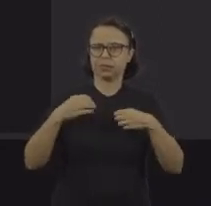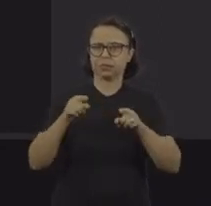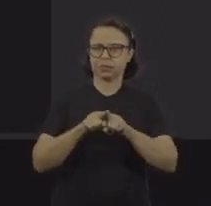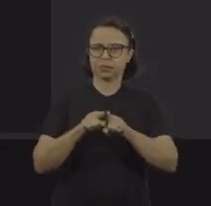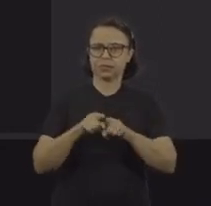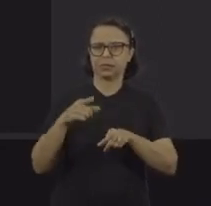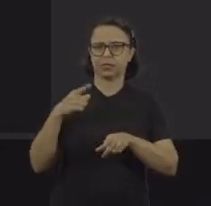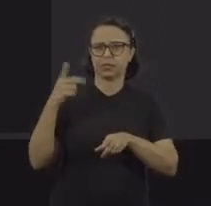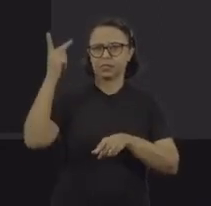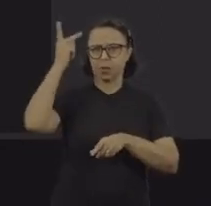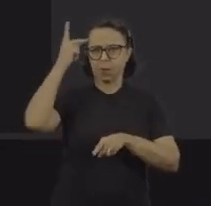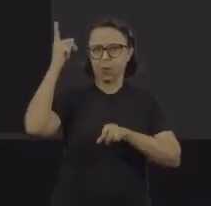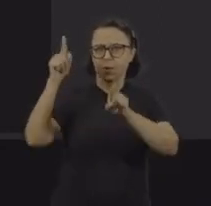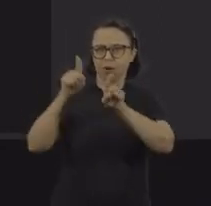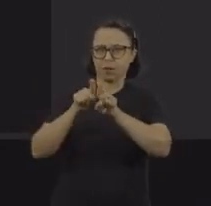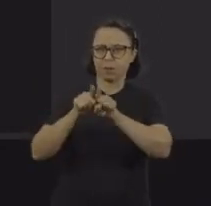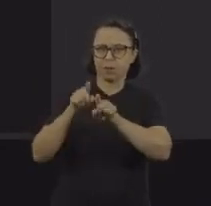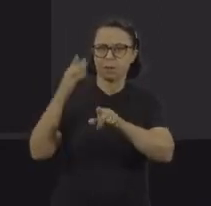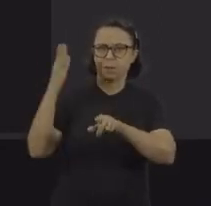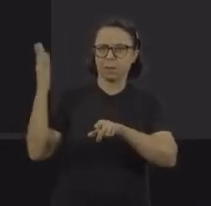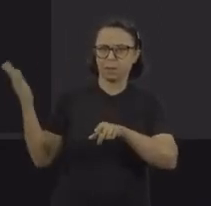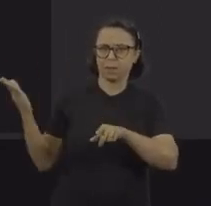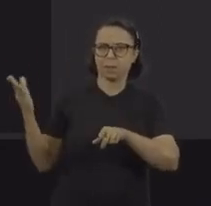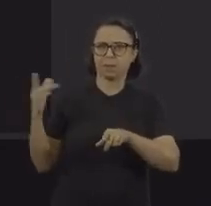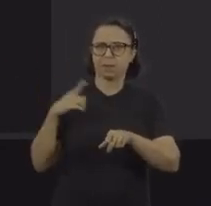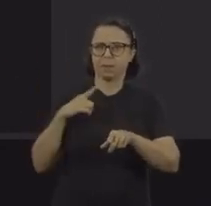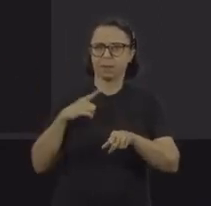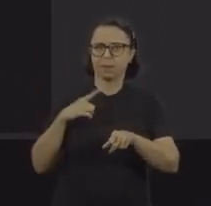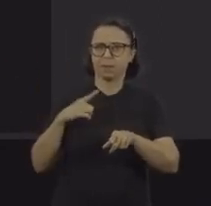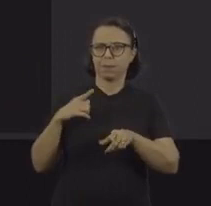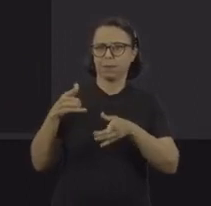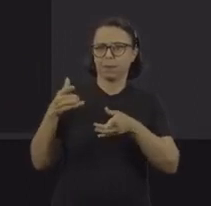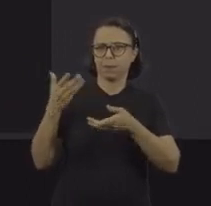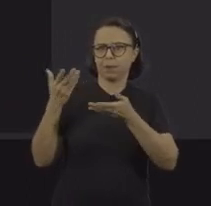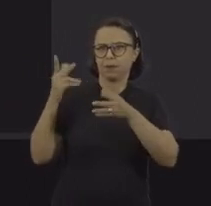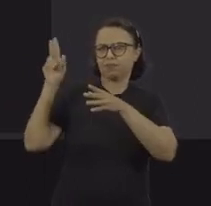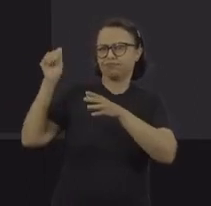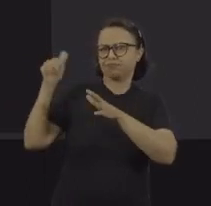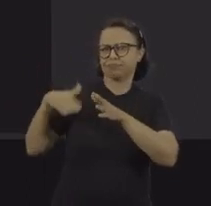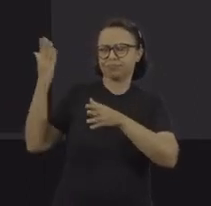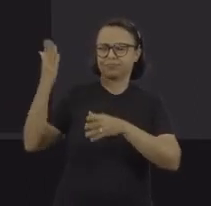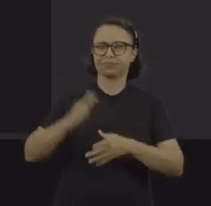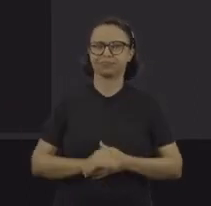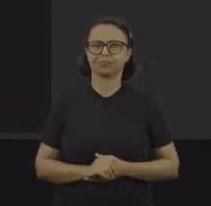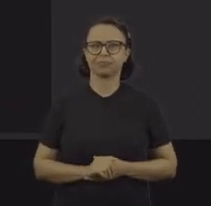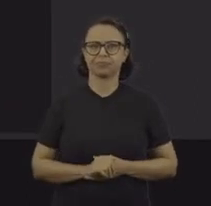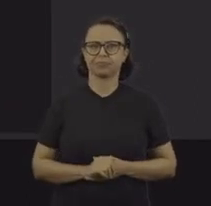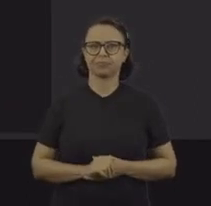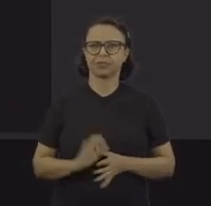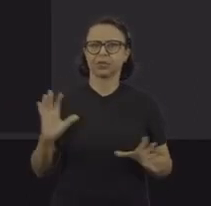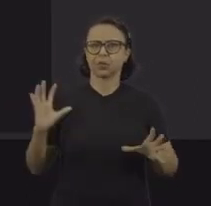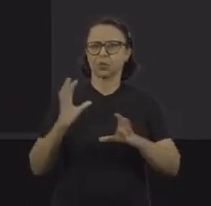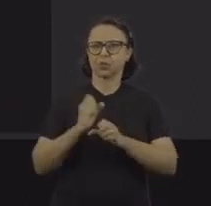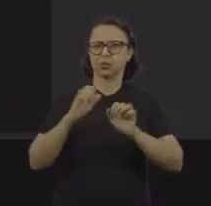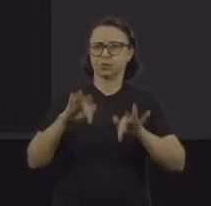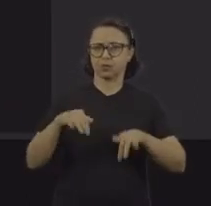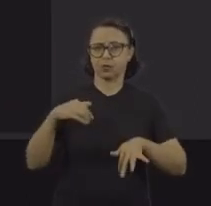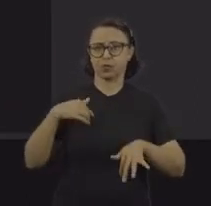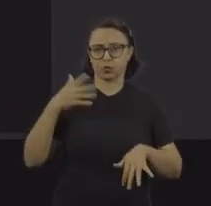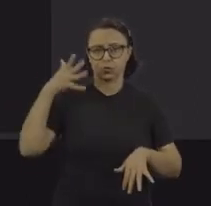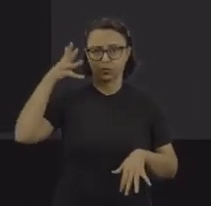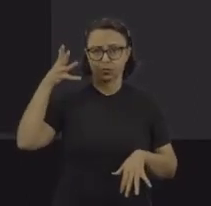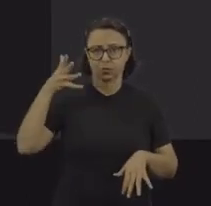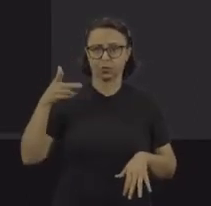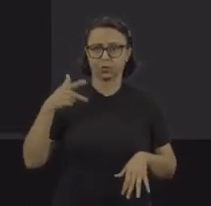aqui alojamento super lotado, a cama do lado da pia da cozinha, enfim, situações bastante precárias. E aí, por fim, já encerrando aqui a minha fala, eu